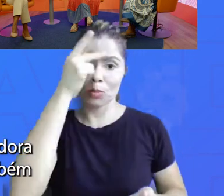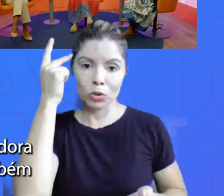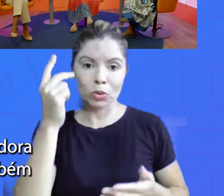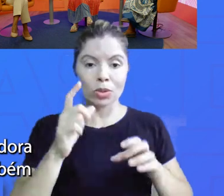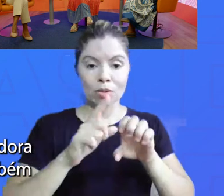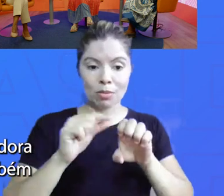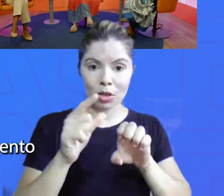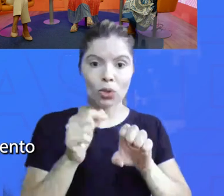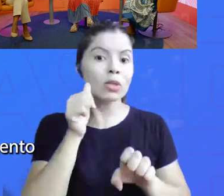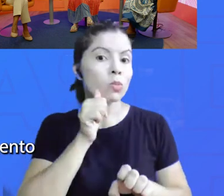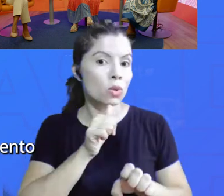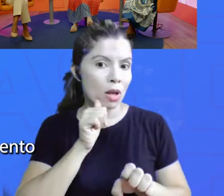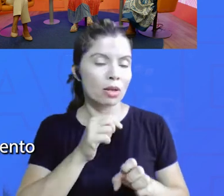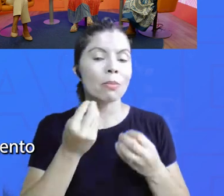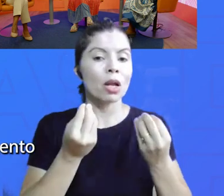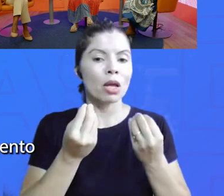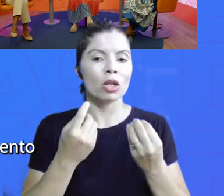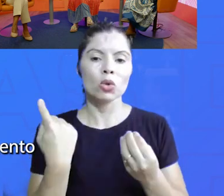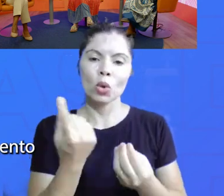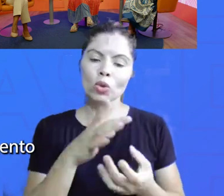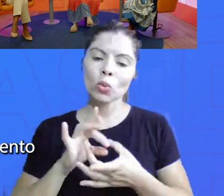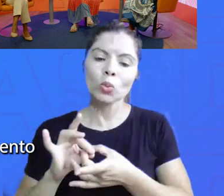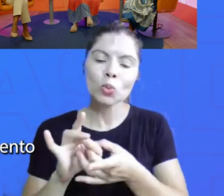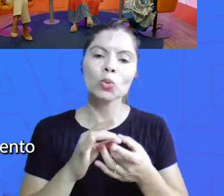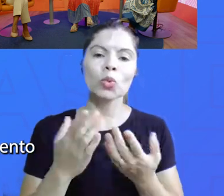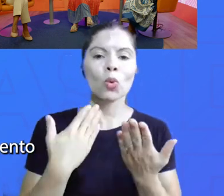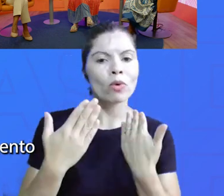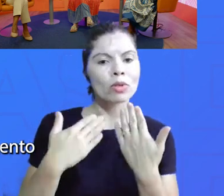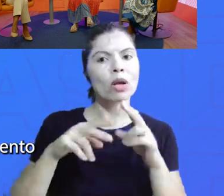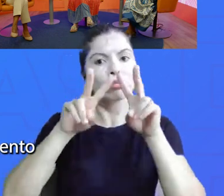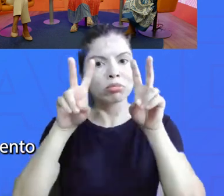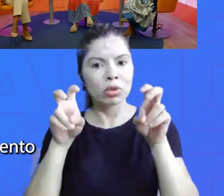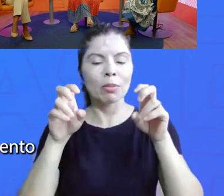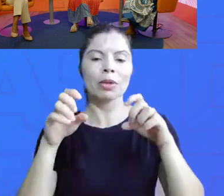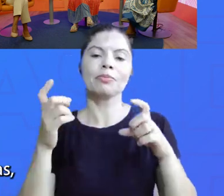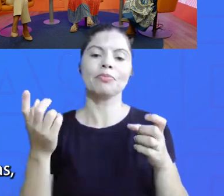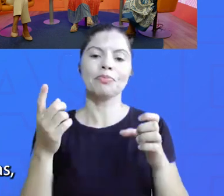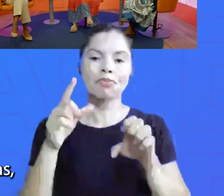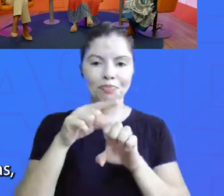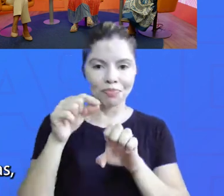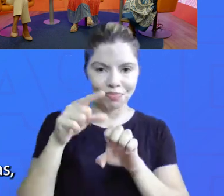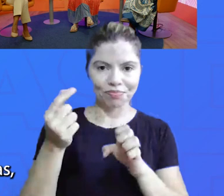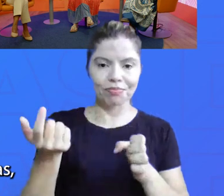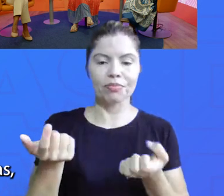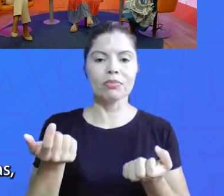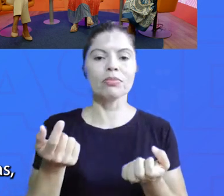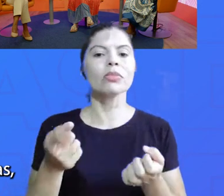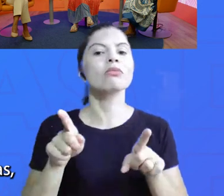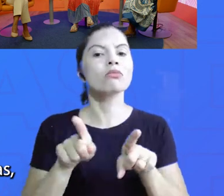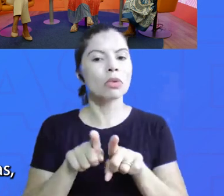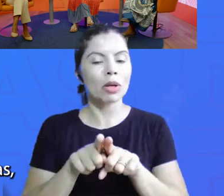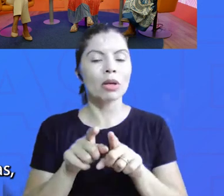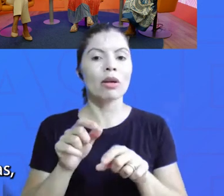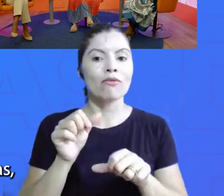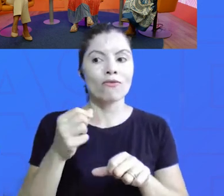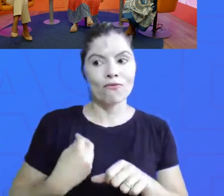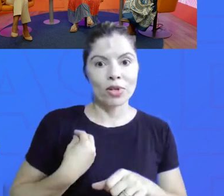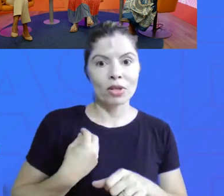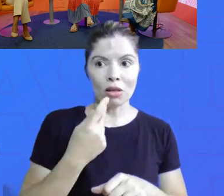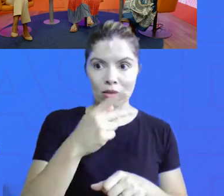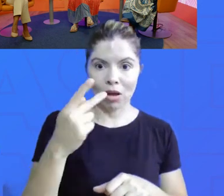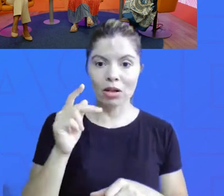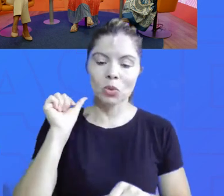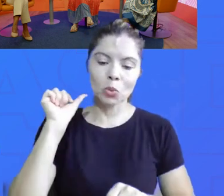empreendedoras também para que a gente possa fazer um movimento e falar sobre empreendedorismo. além disso, venho transformando vidas,